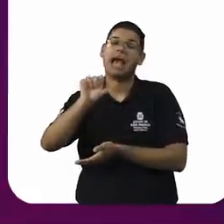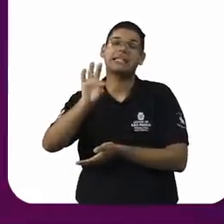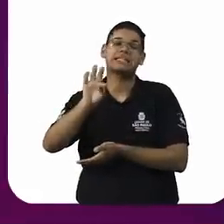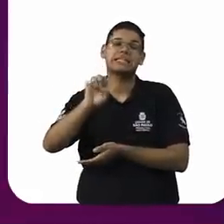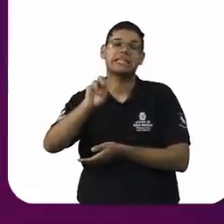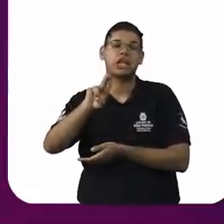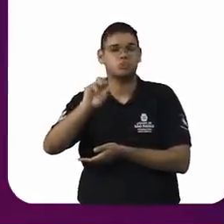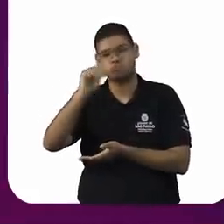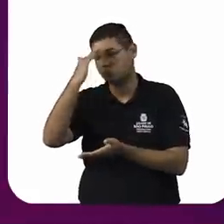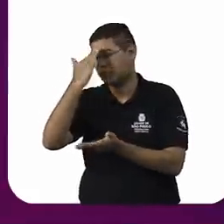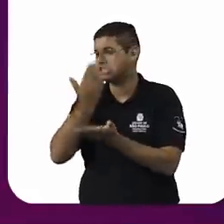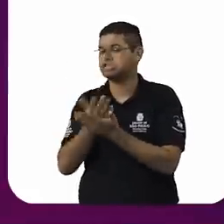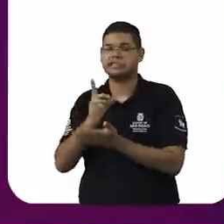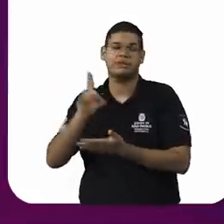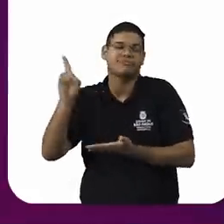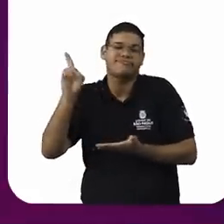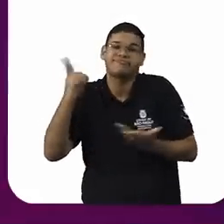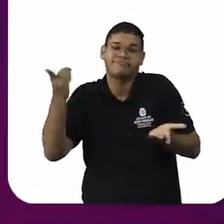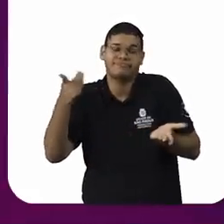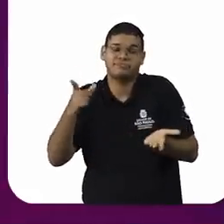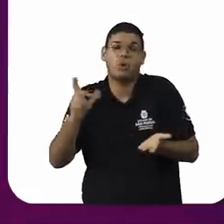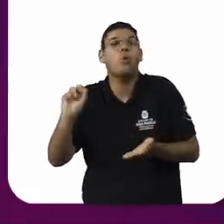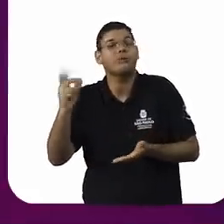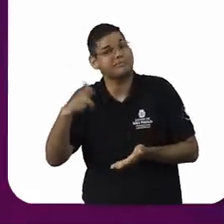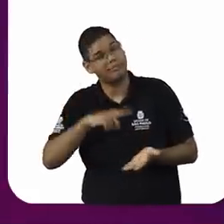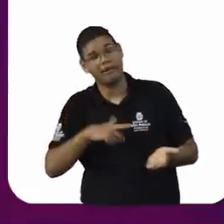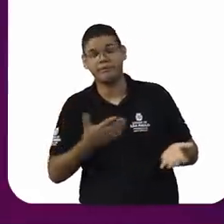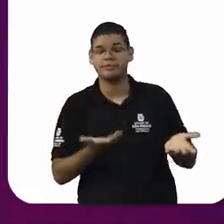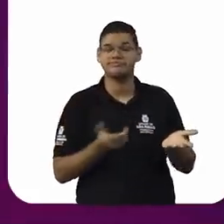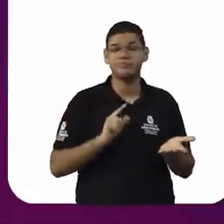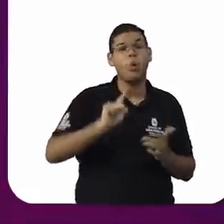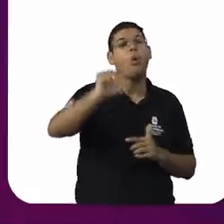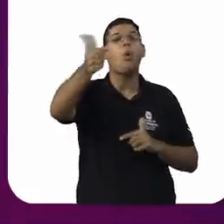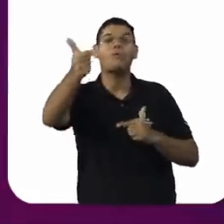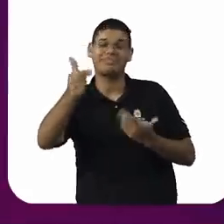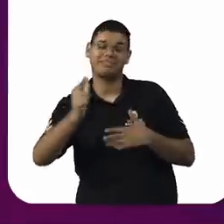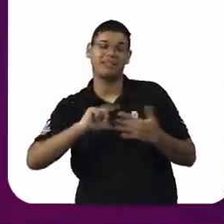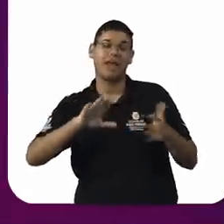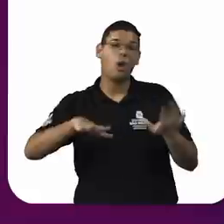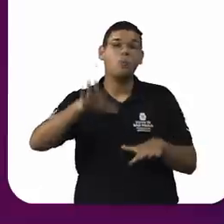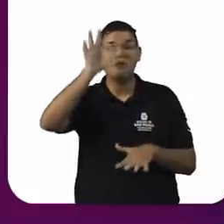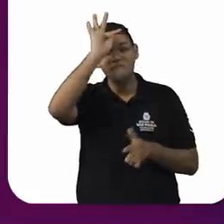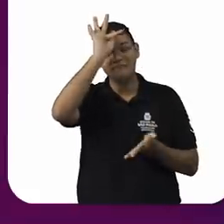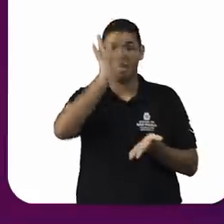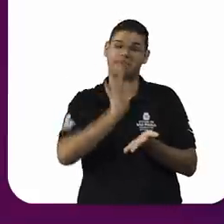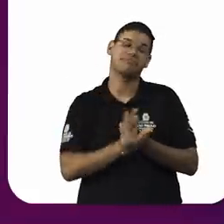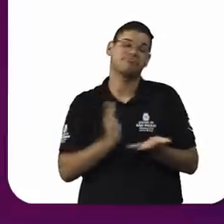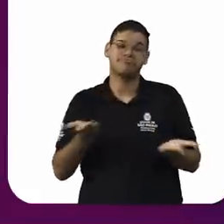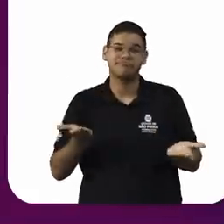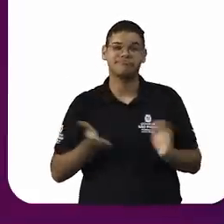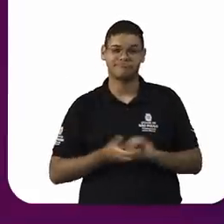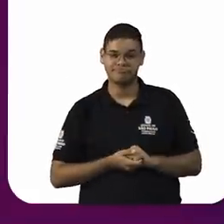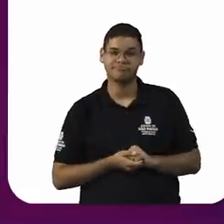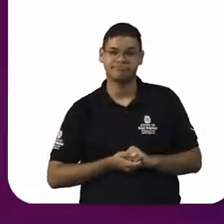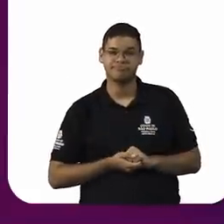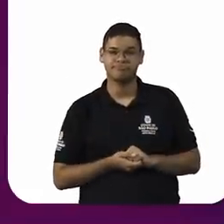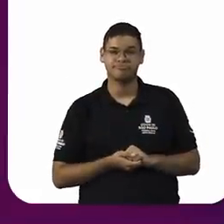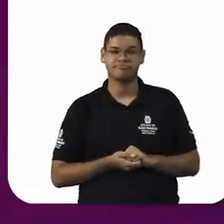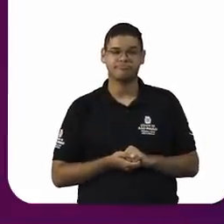têm alguma fé, que têm alguma pertença religiosa. Muito bem.